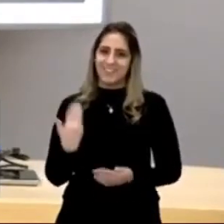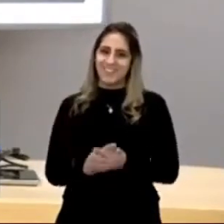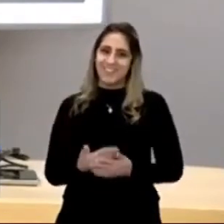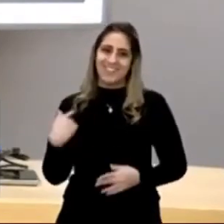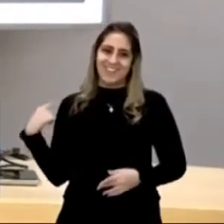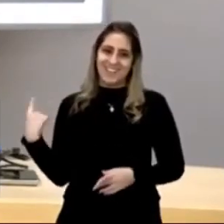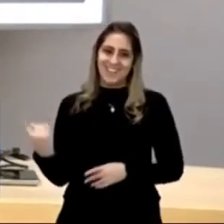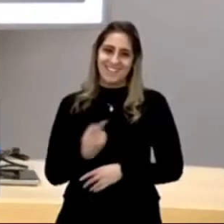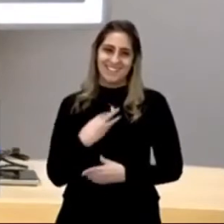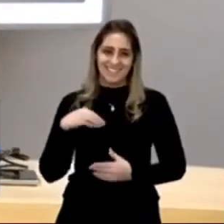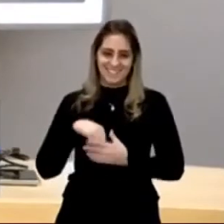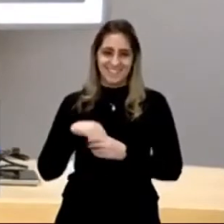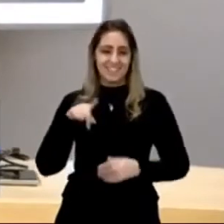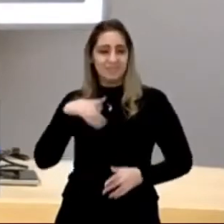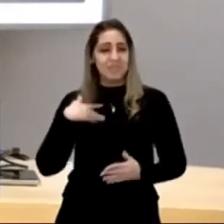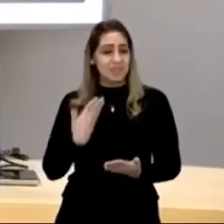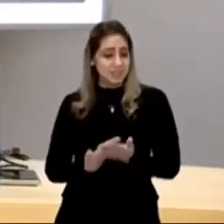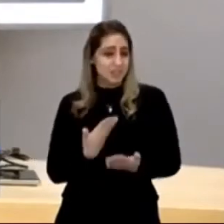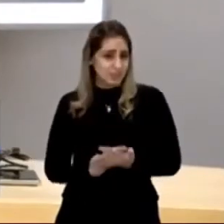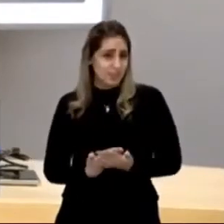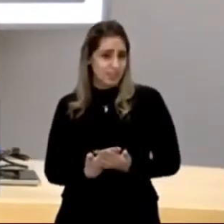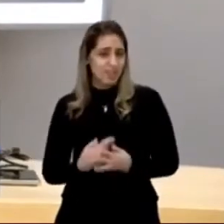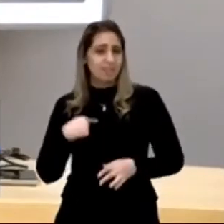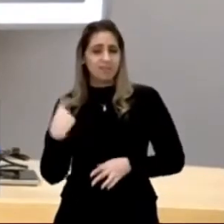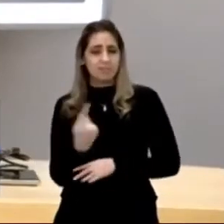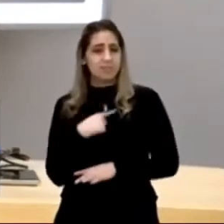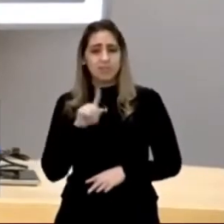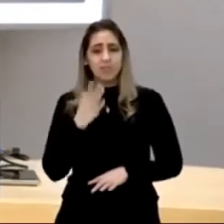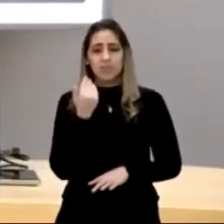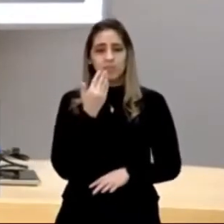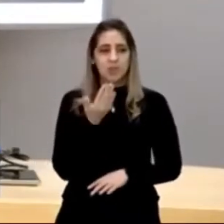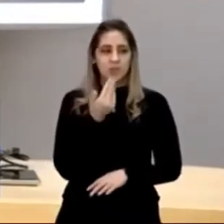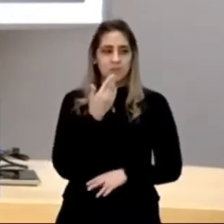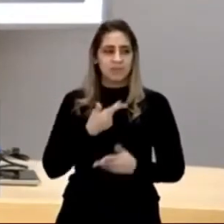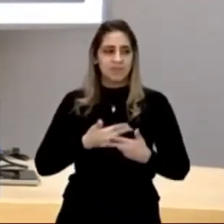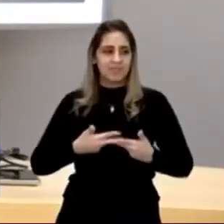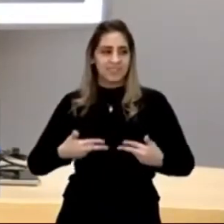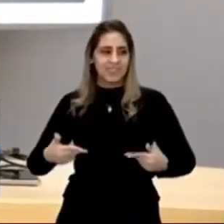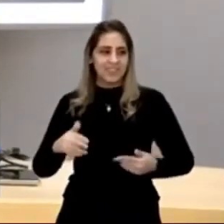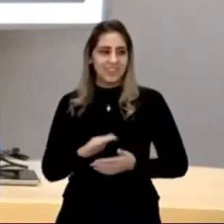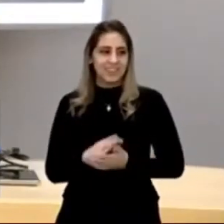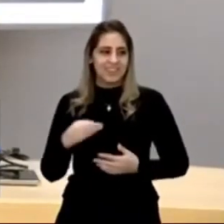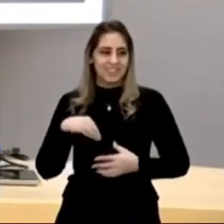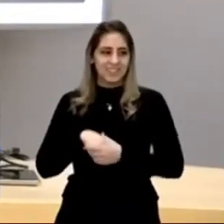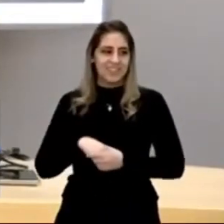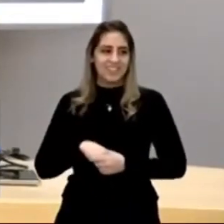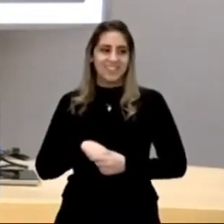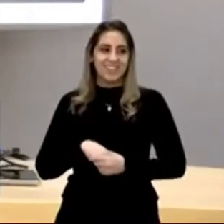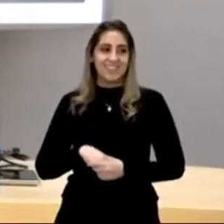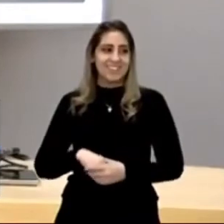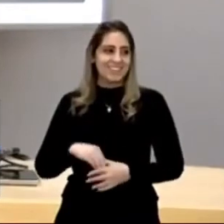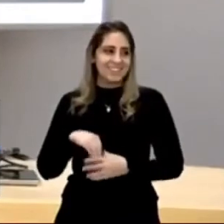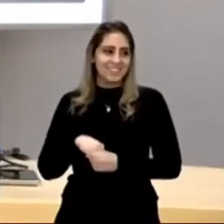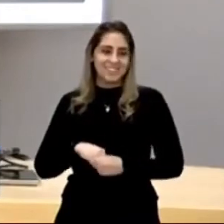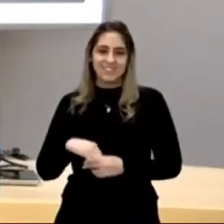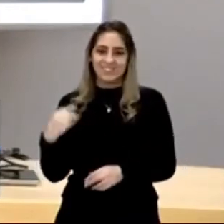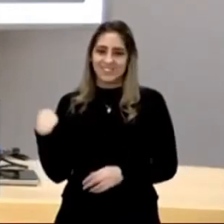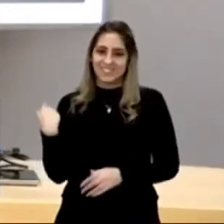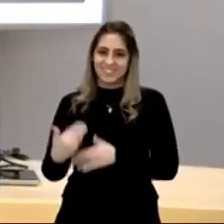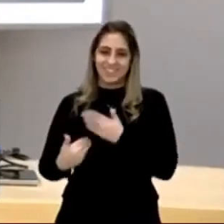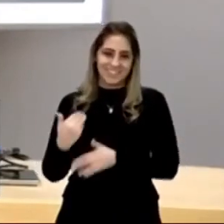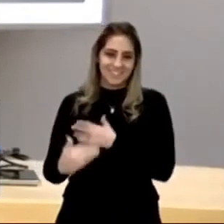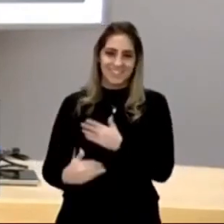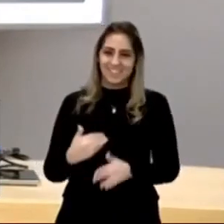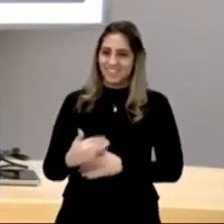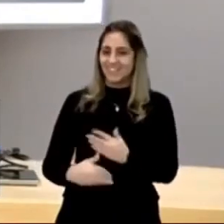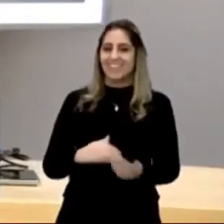eles estão indo lá para estudar, para estudar. E ele não come a comida, o Boyle Queen, o Boyle Queen, ele não come a mesma comida dos indígenas,